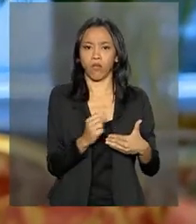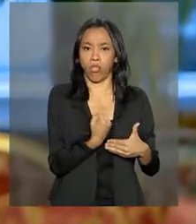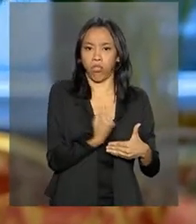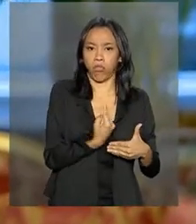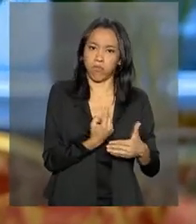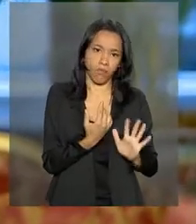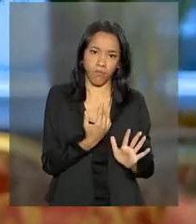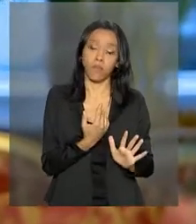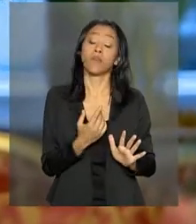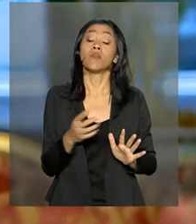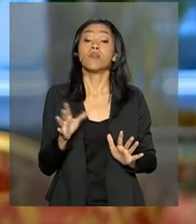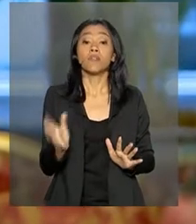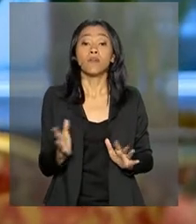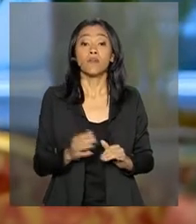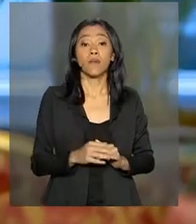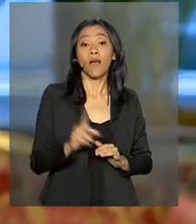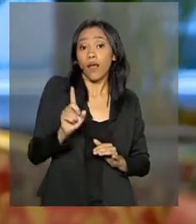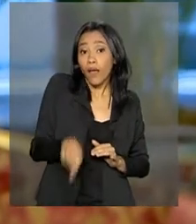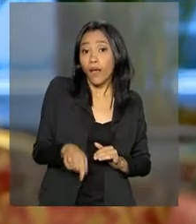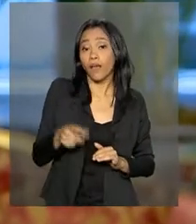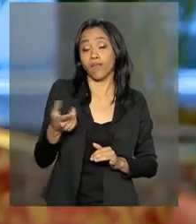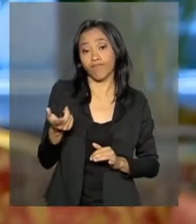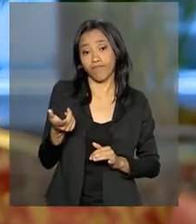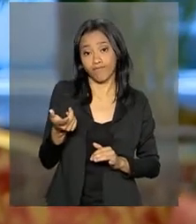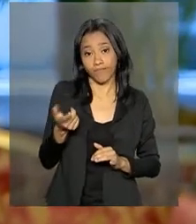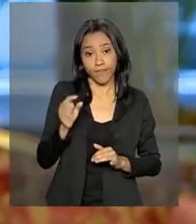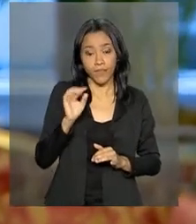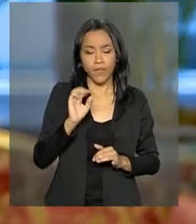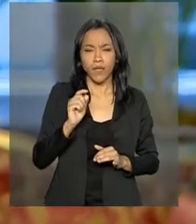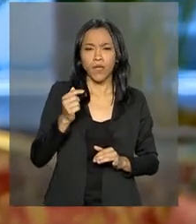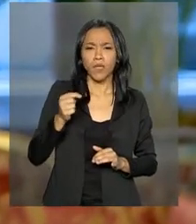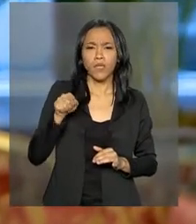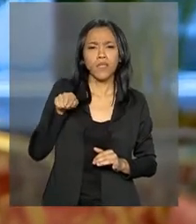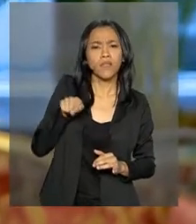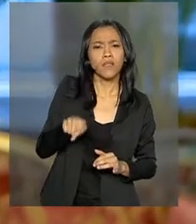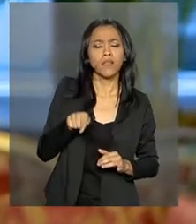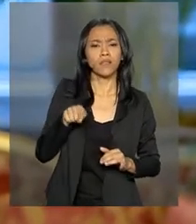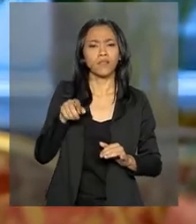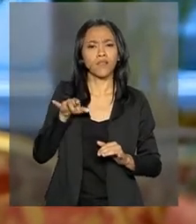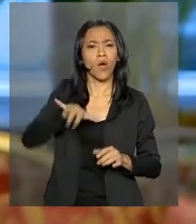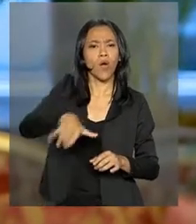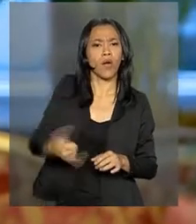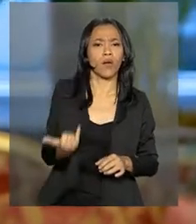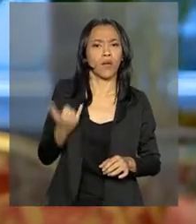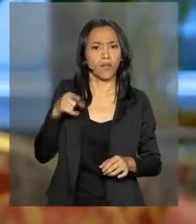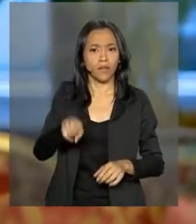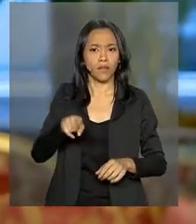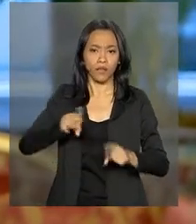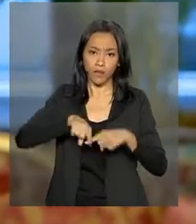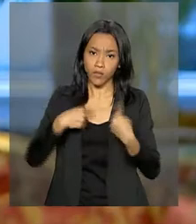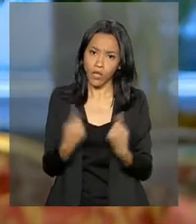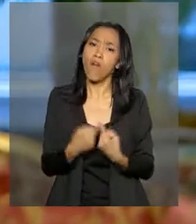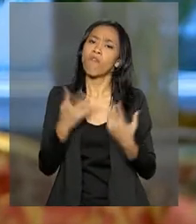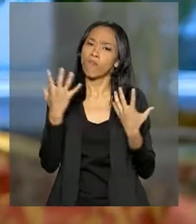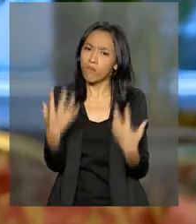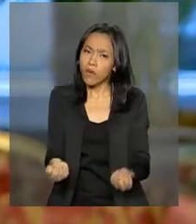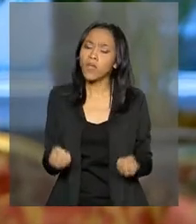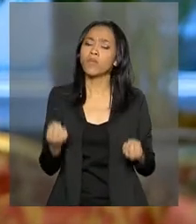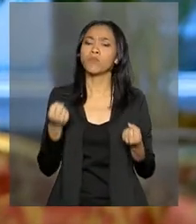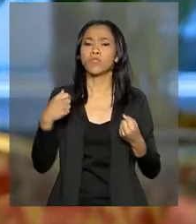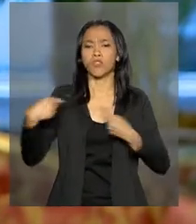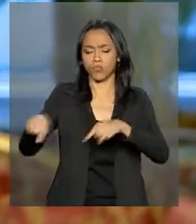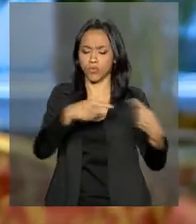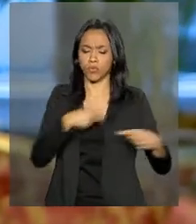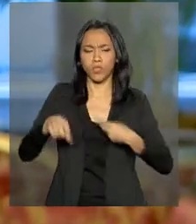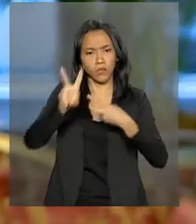tem exatamente essa tese. E nesta oportunidade discutir-se-ão teses também importantes da